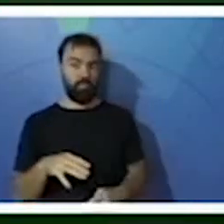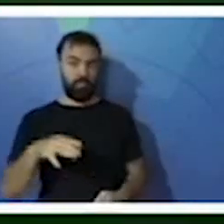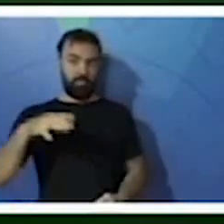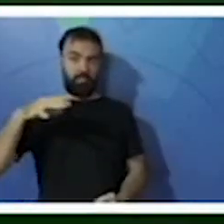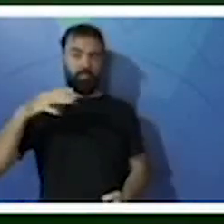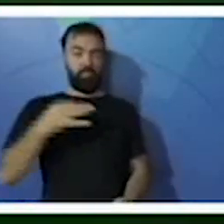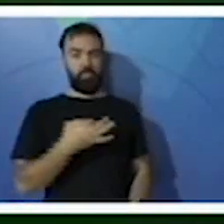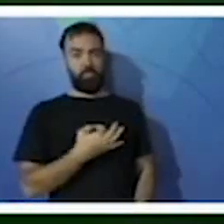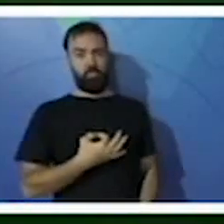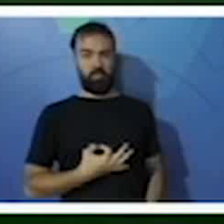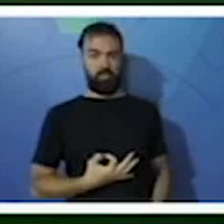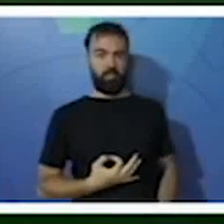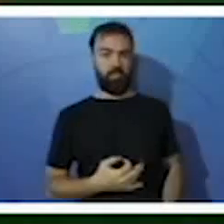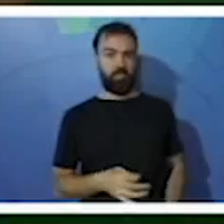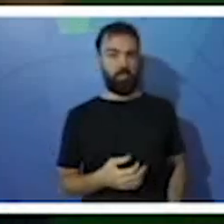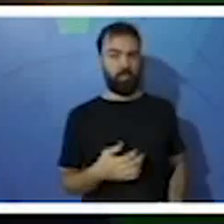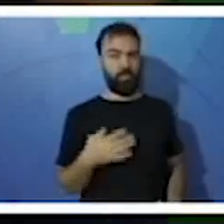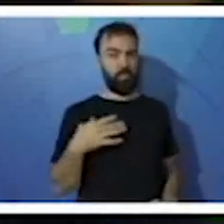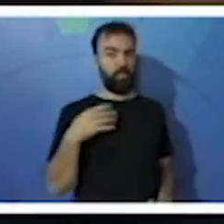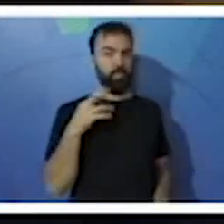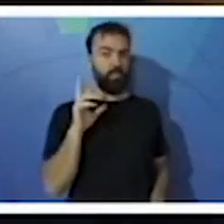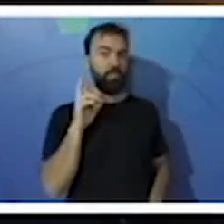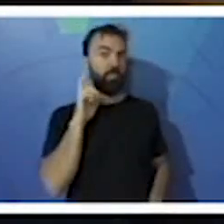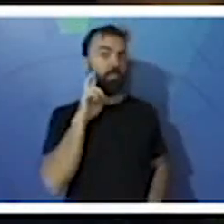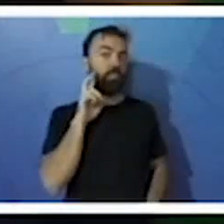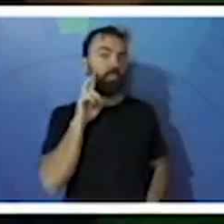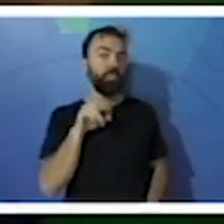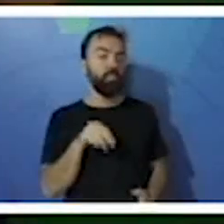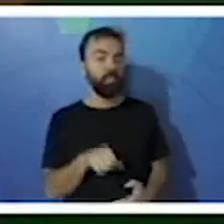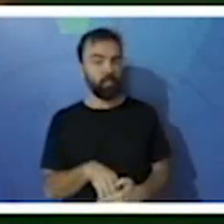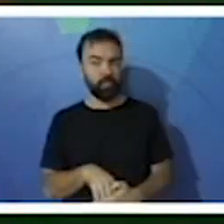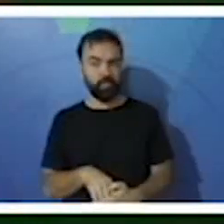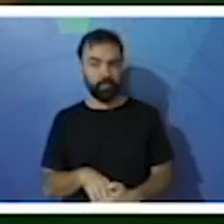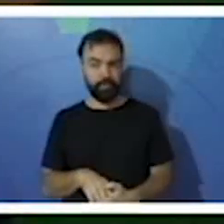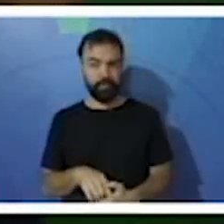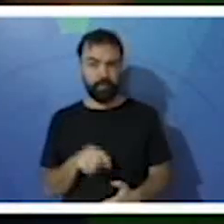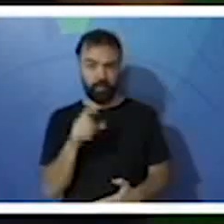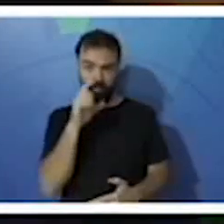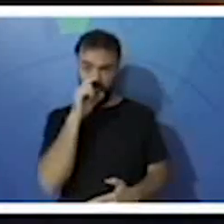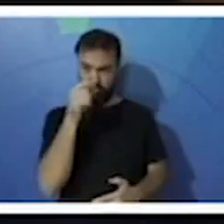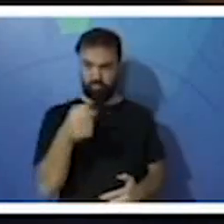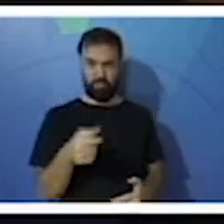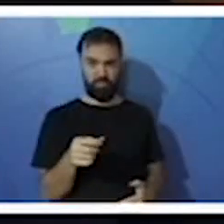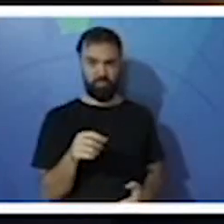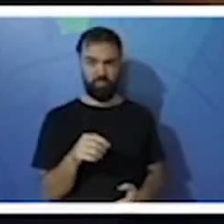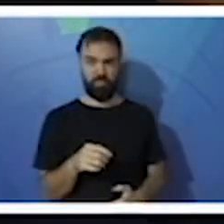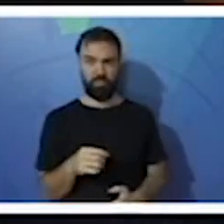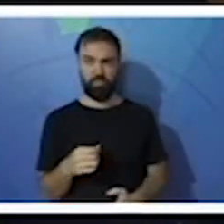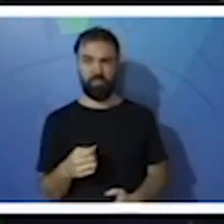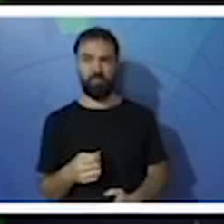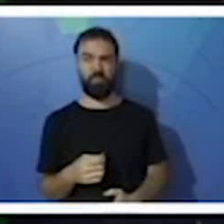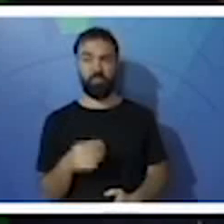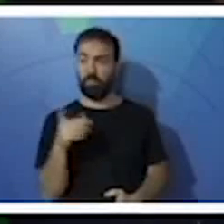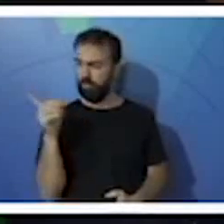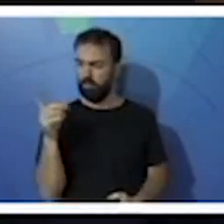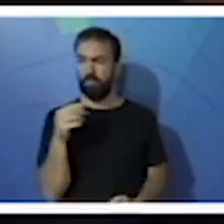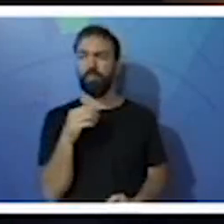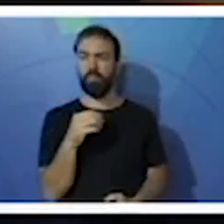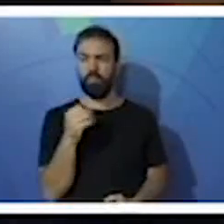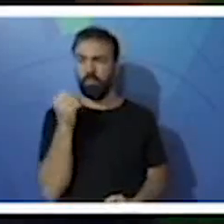elegante, sua cor rosa ou seu bico estranho. Mas é bonito, né?